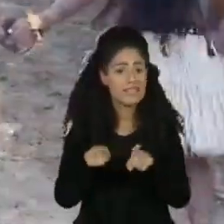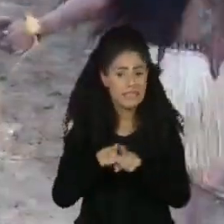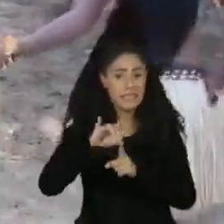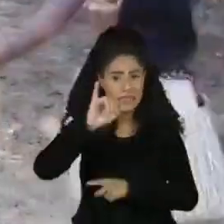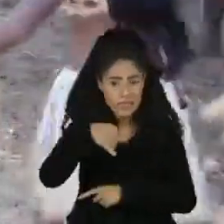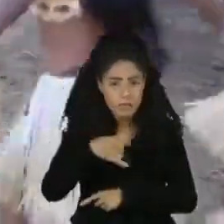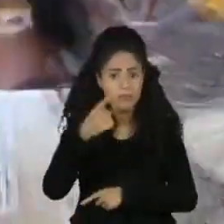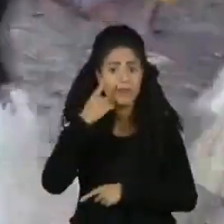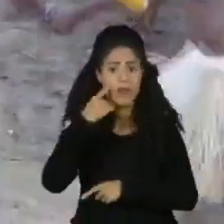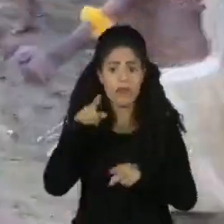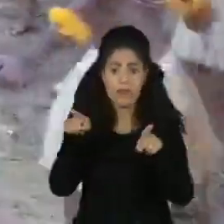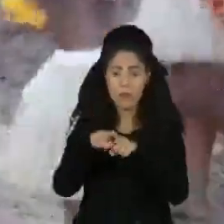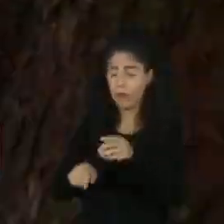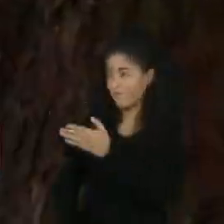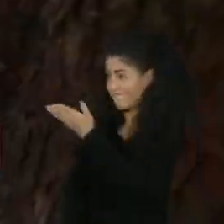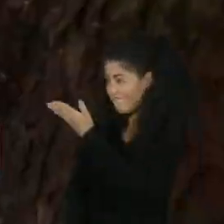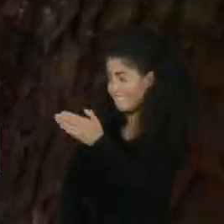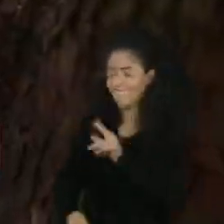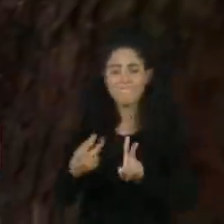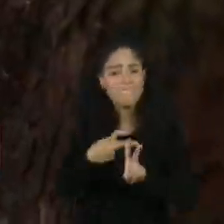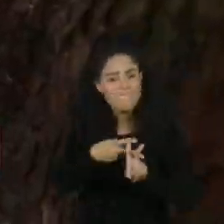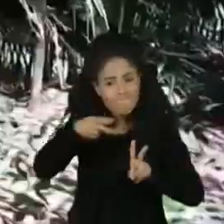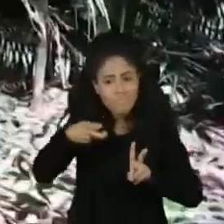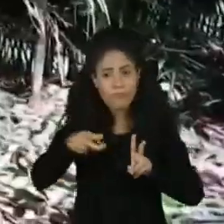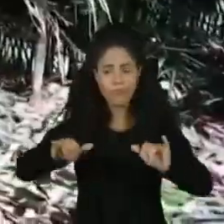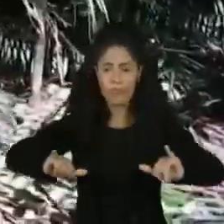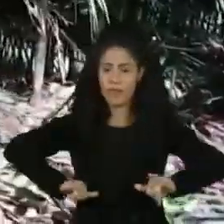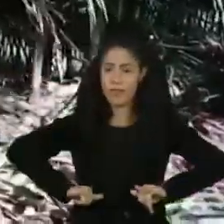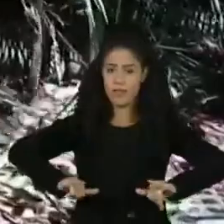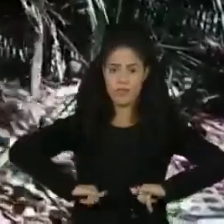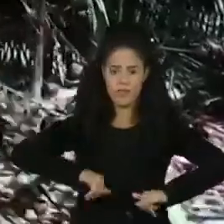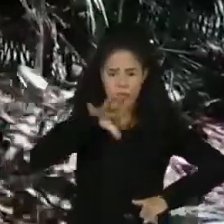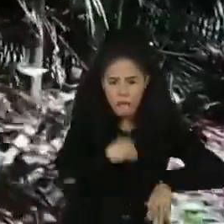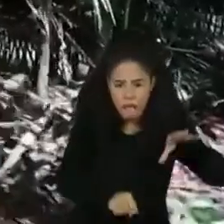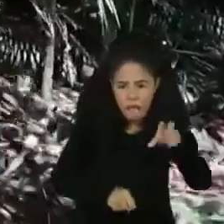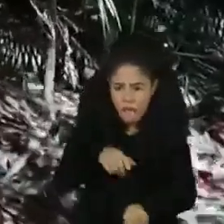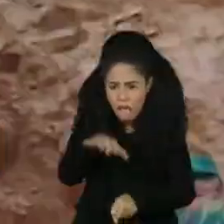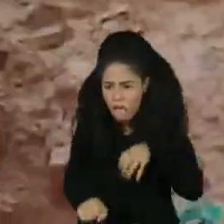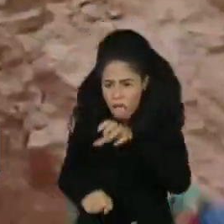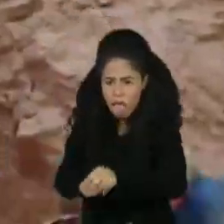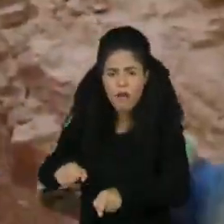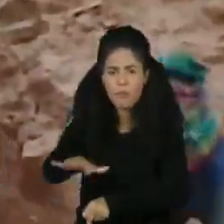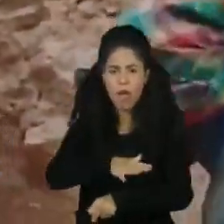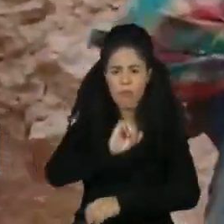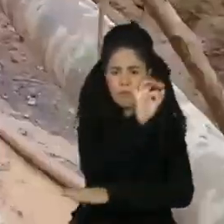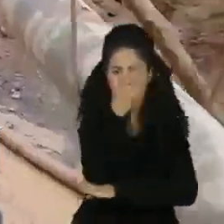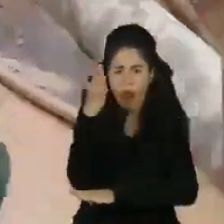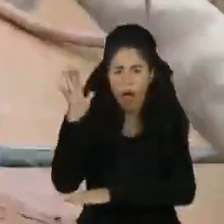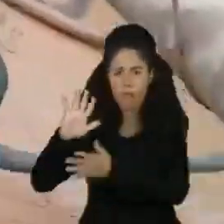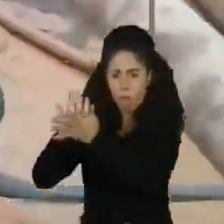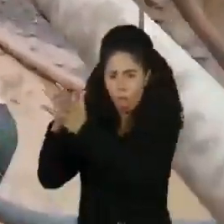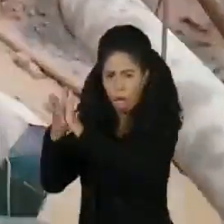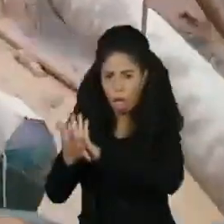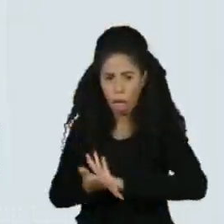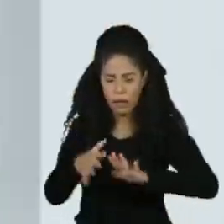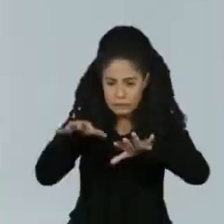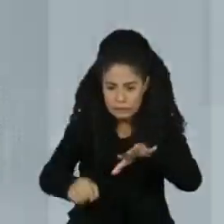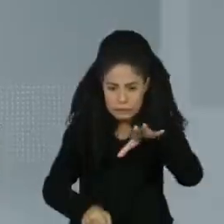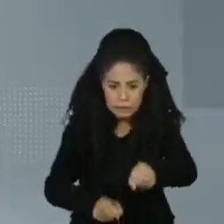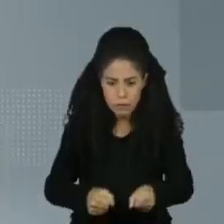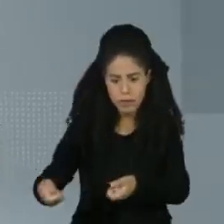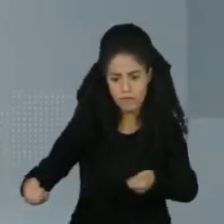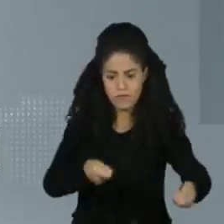É o caso dos indígenas, que sofreram também com a invasão de suas terras, o desmatamento e a mineração ilegal.